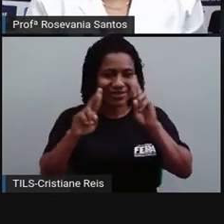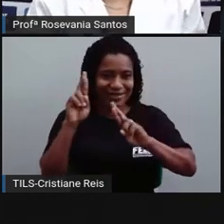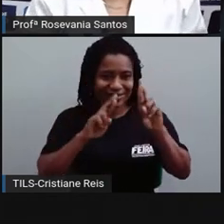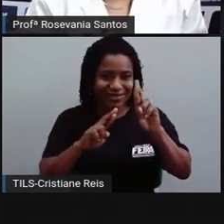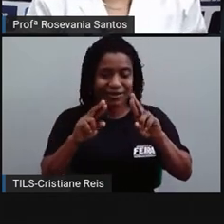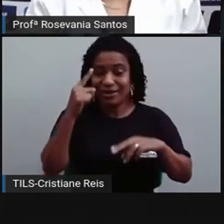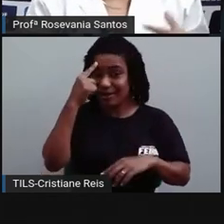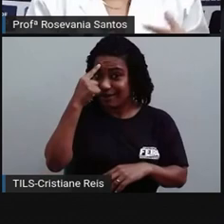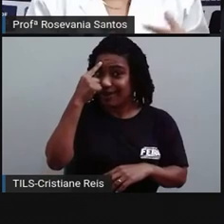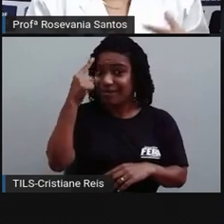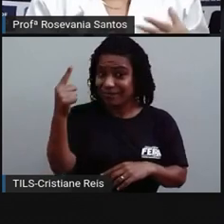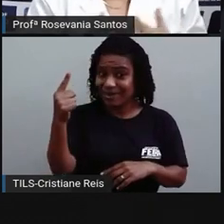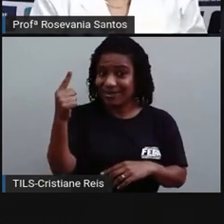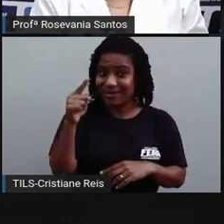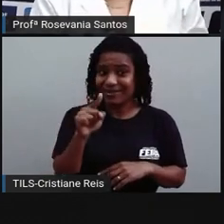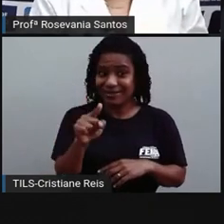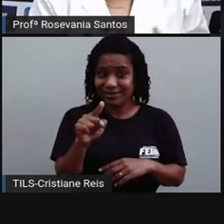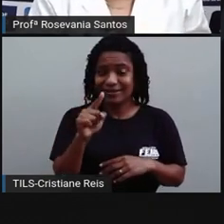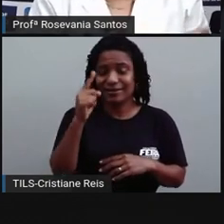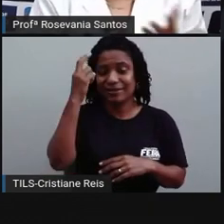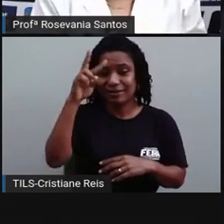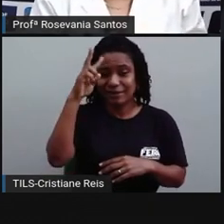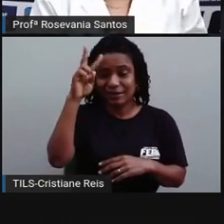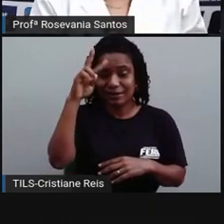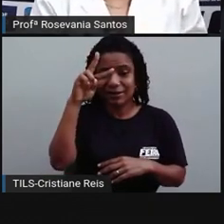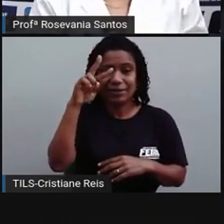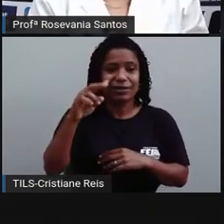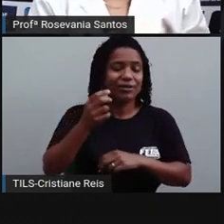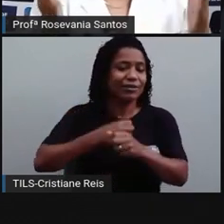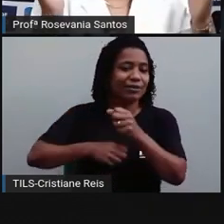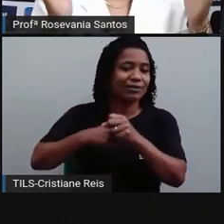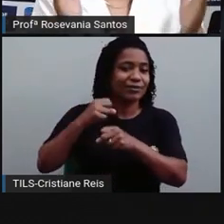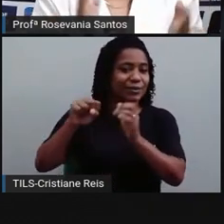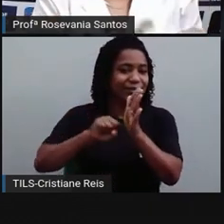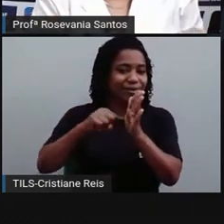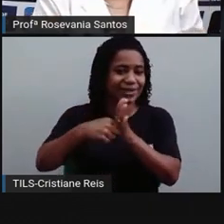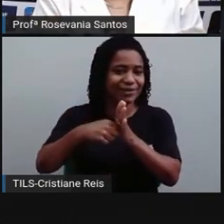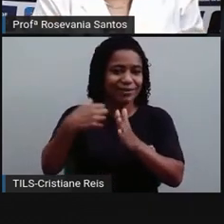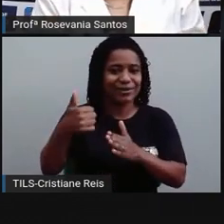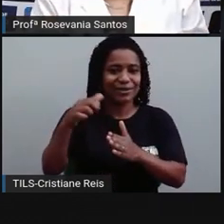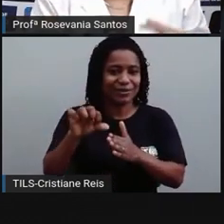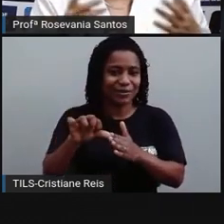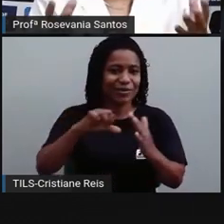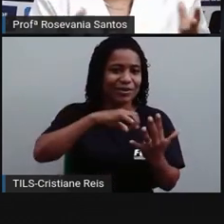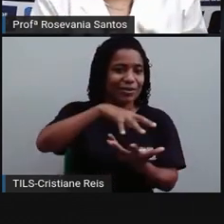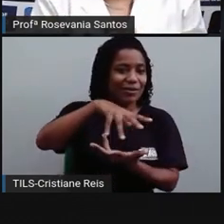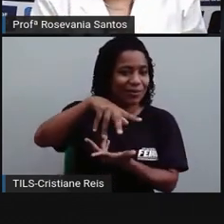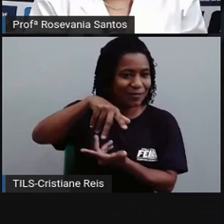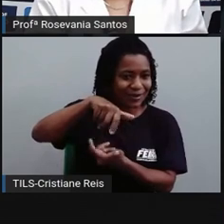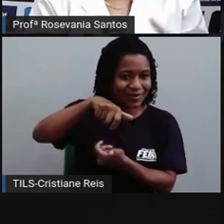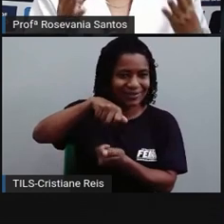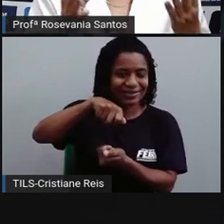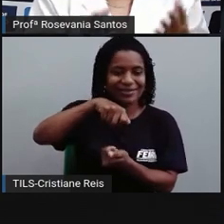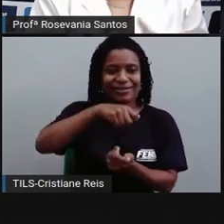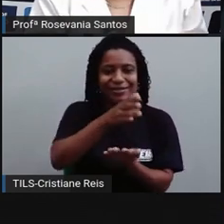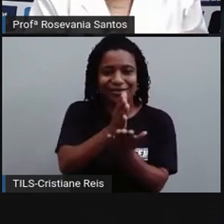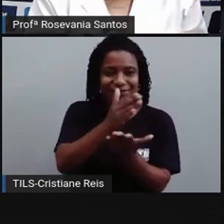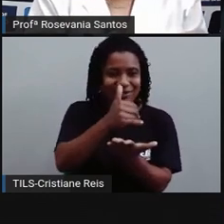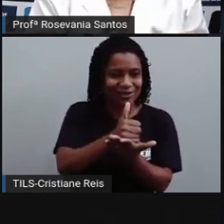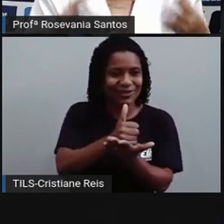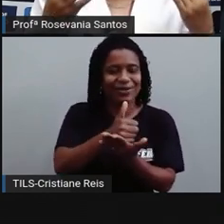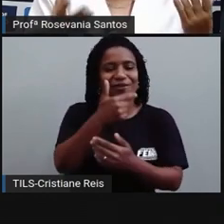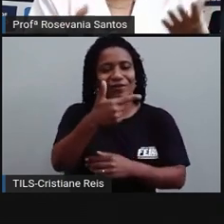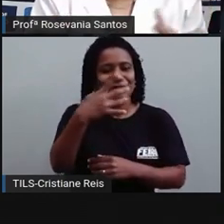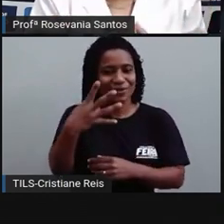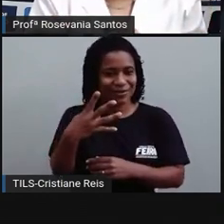para chamar a atenção, né, já no finalzinho do século XIX, se dividiu o planeta em 24, fuso horários, cada fuso